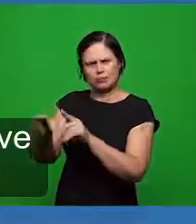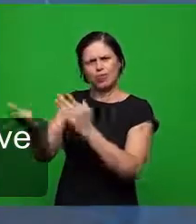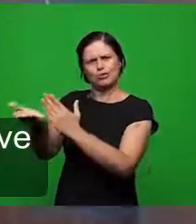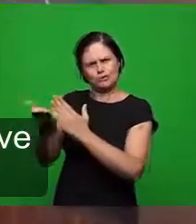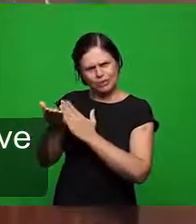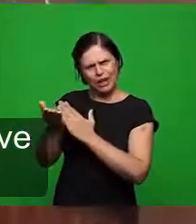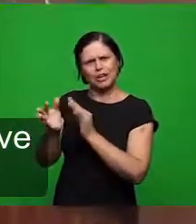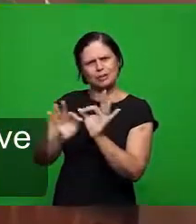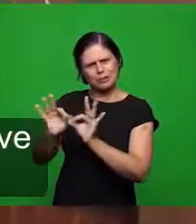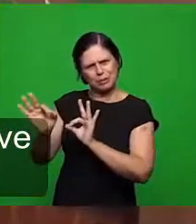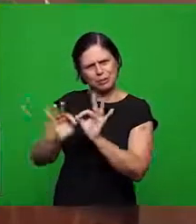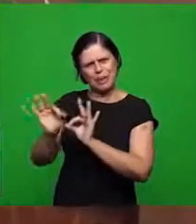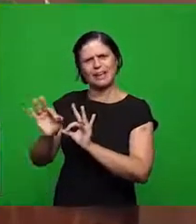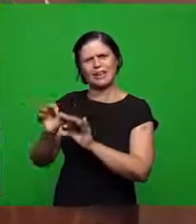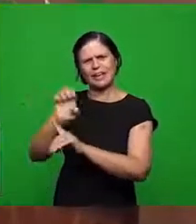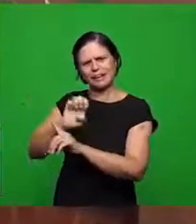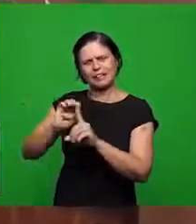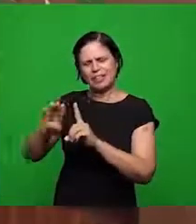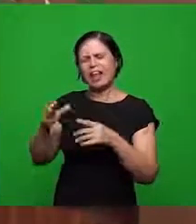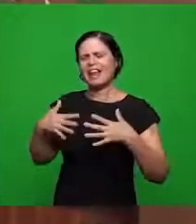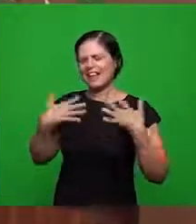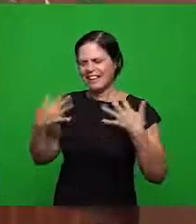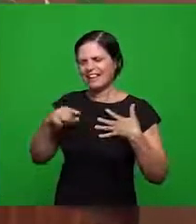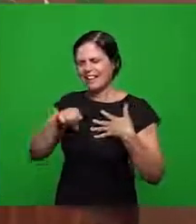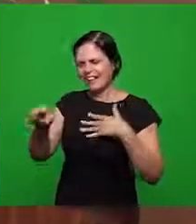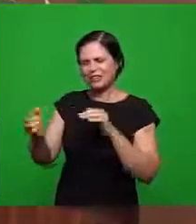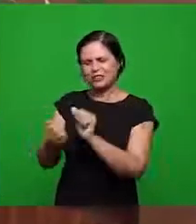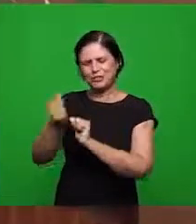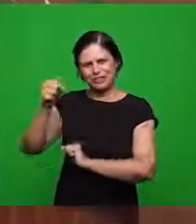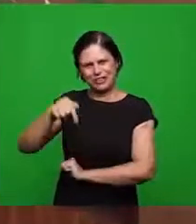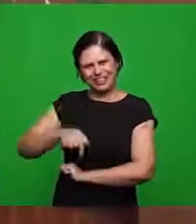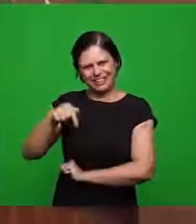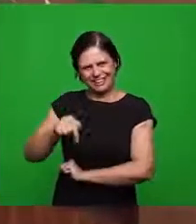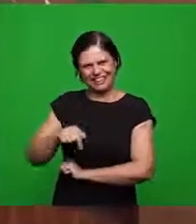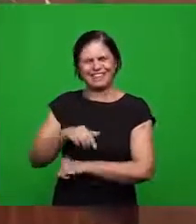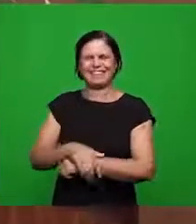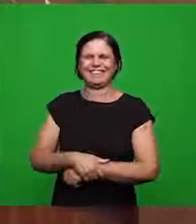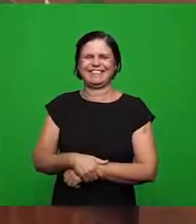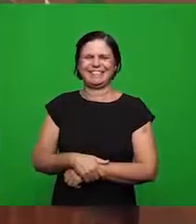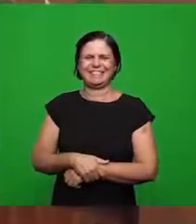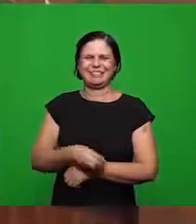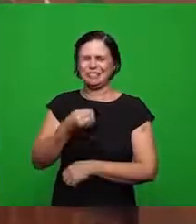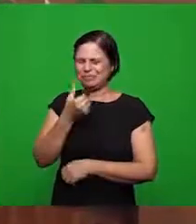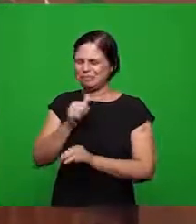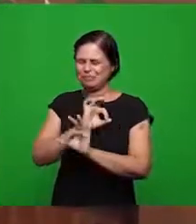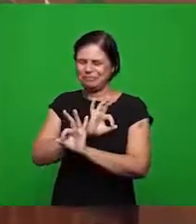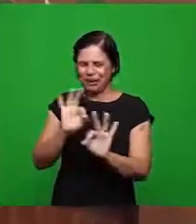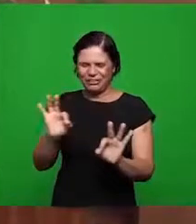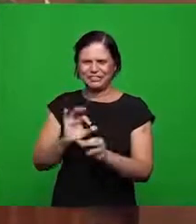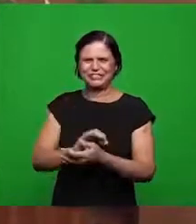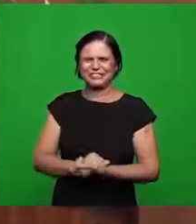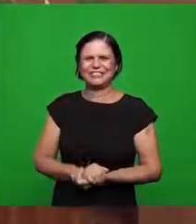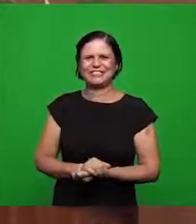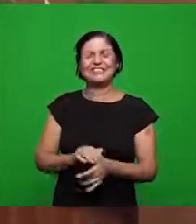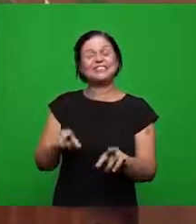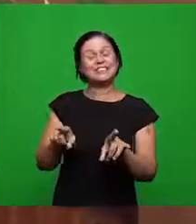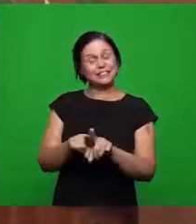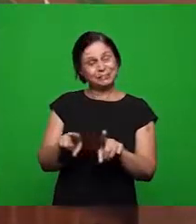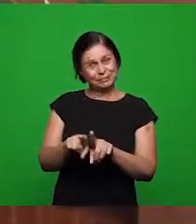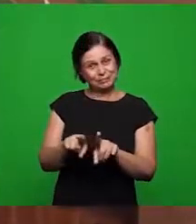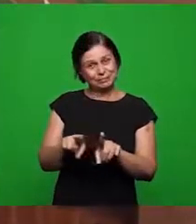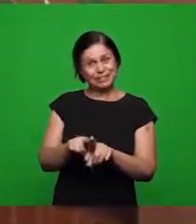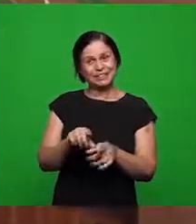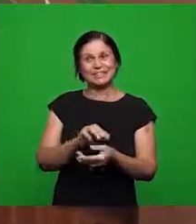nossa alegria de tê-los aqui conosco nessa reunião nessa EBD de hoje além do mais